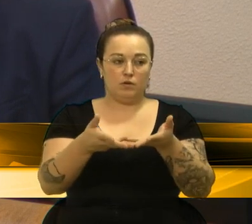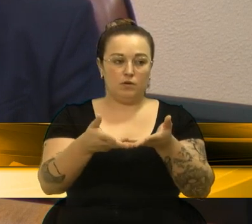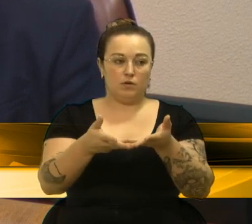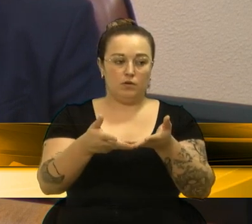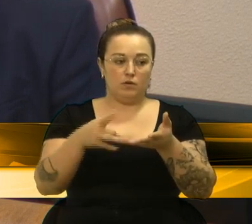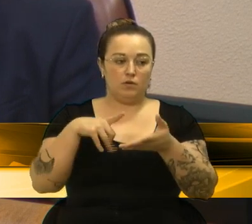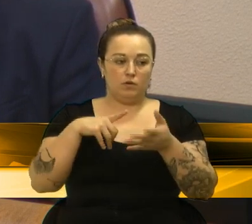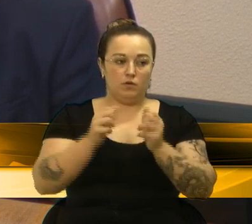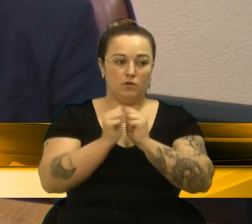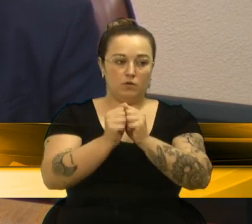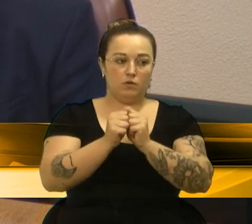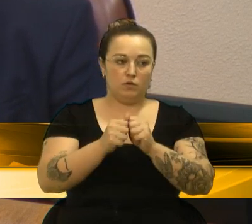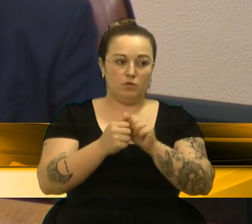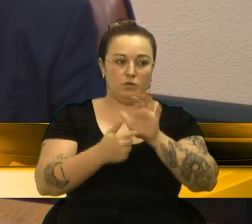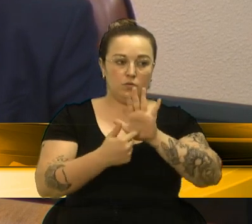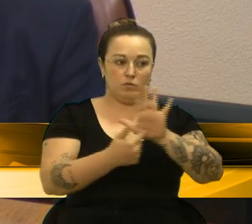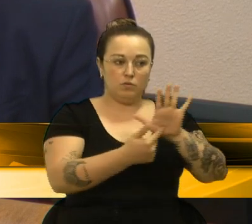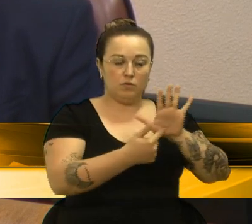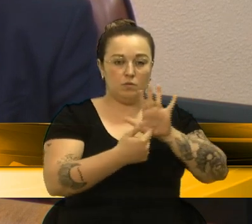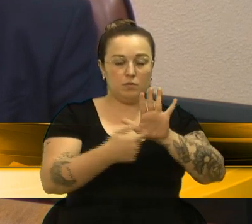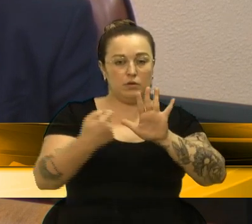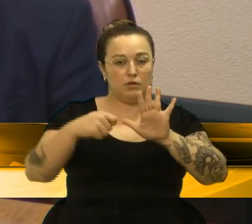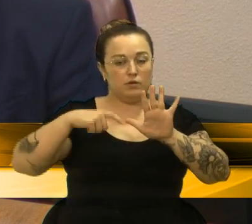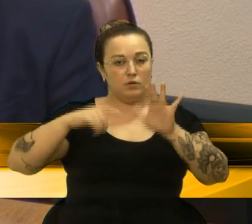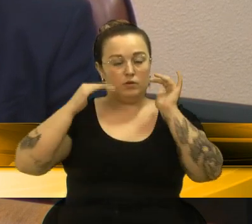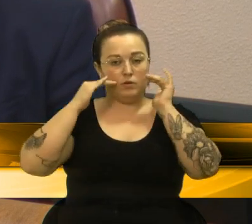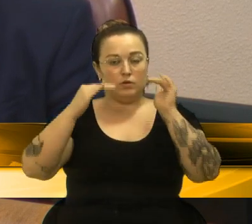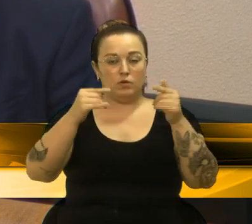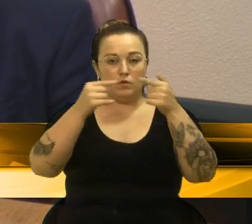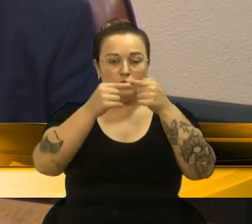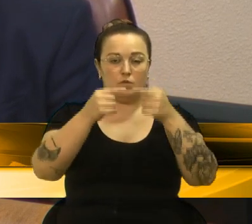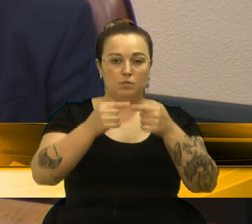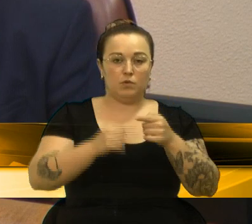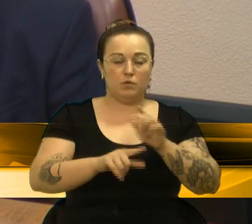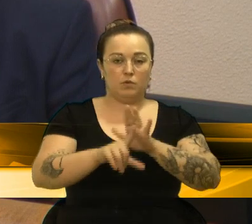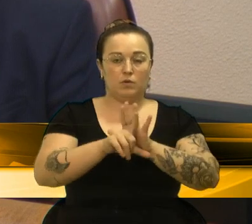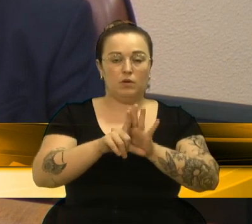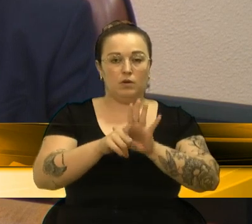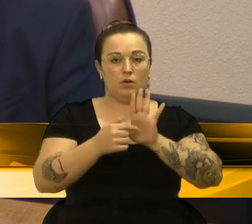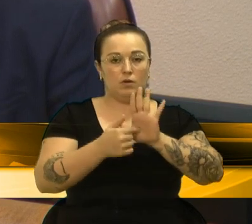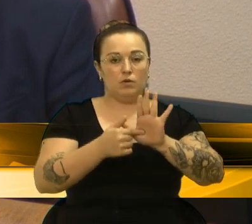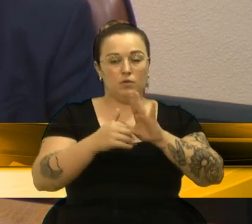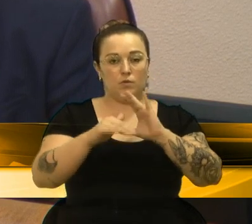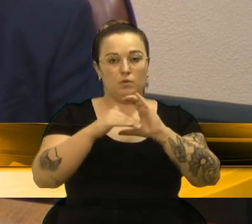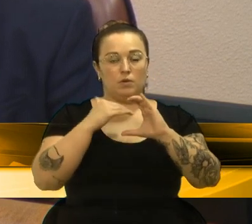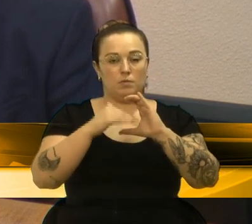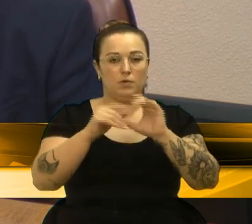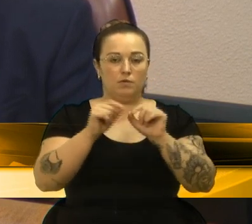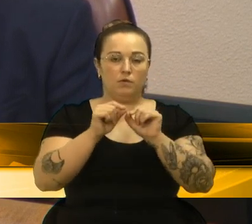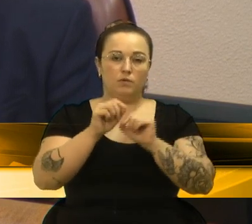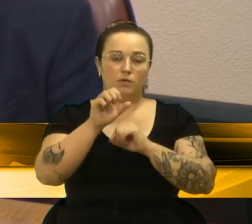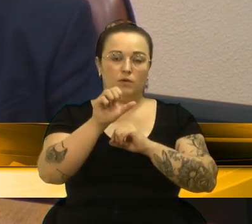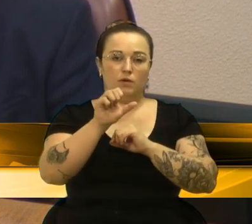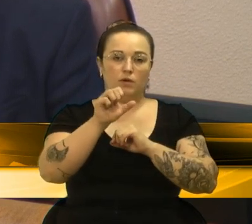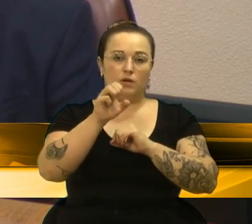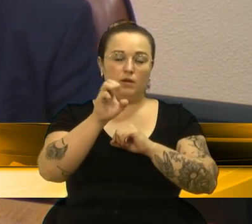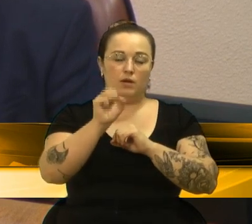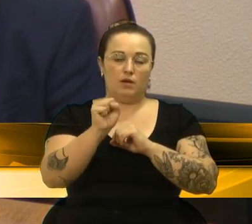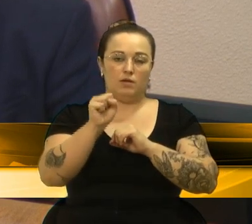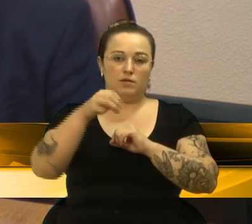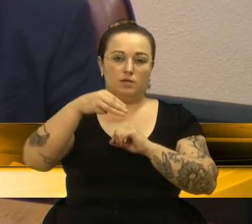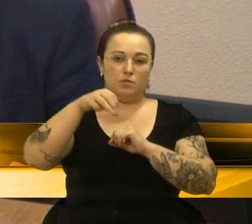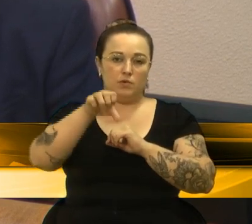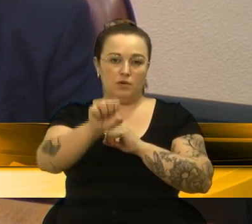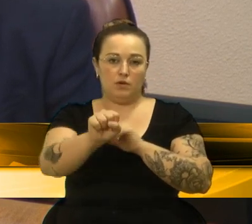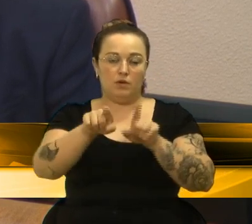mesmo a diretora do Conselho a mesma dirigência no cumprimento dos prazos, conforme comprova-se no e-mail emitido pelo CMS para todos os membros do Conselho enviado